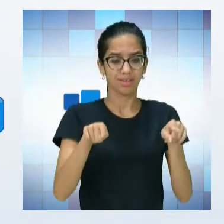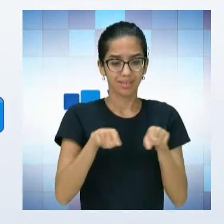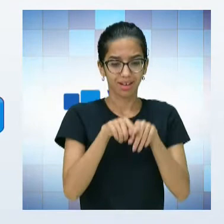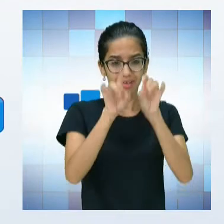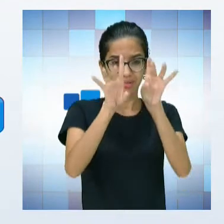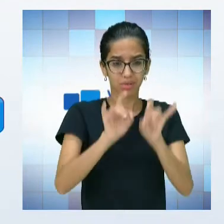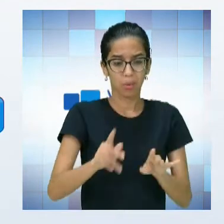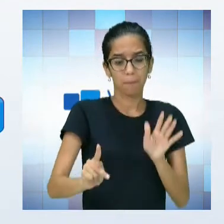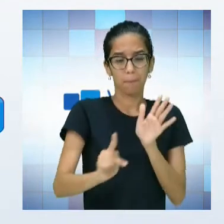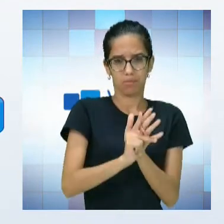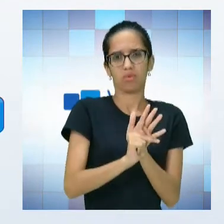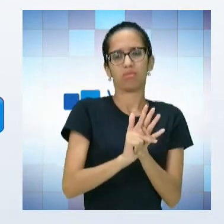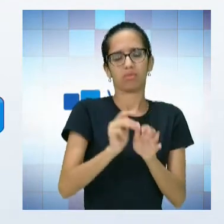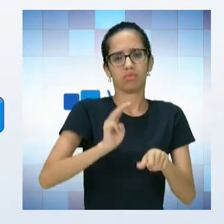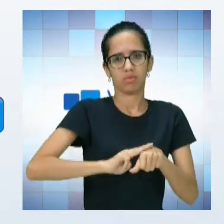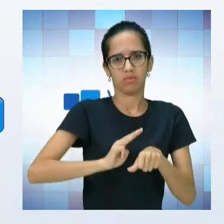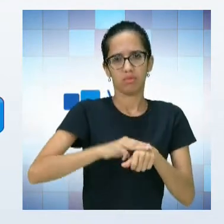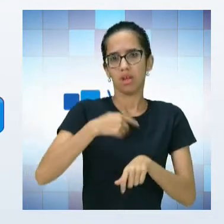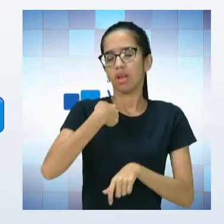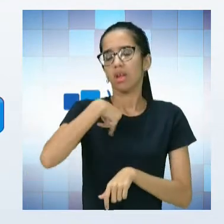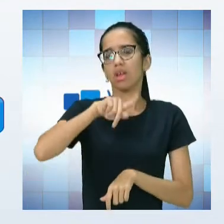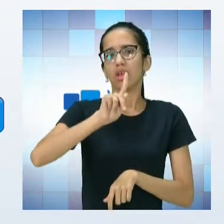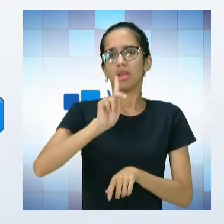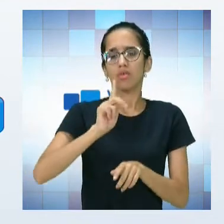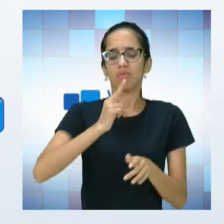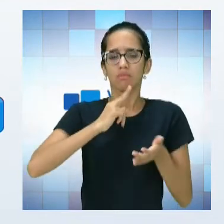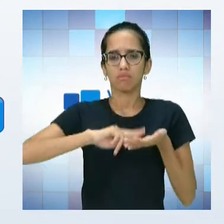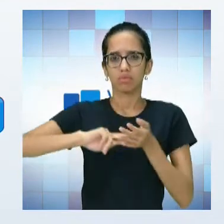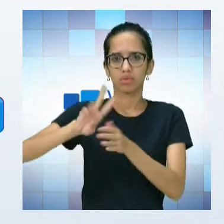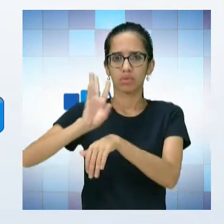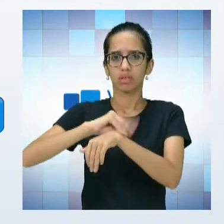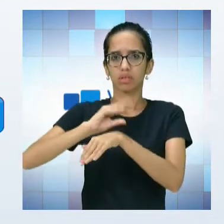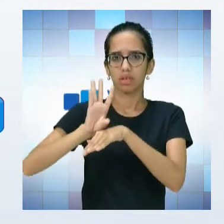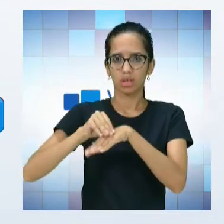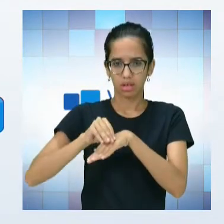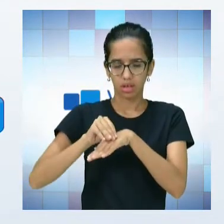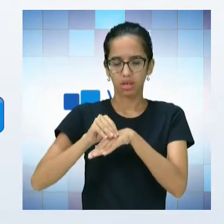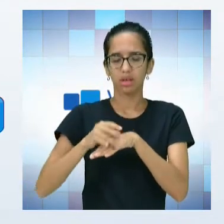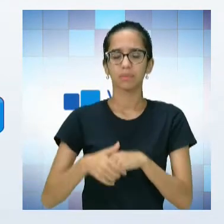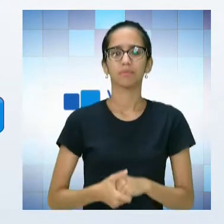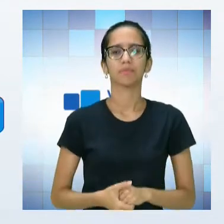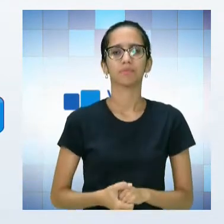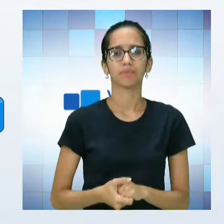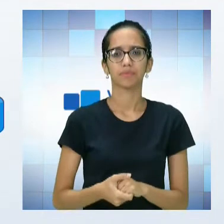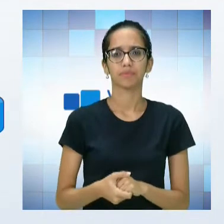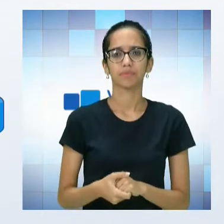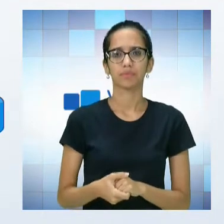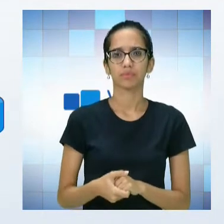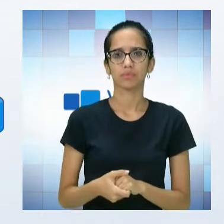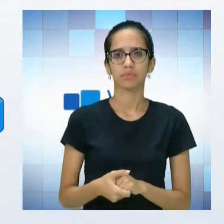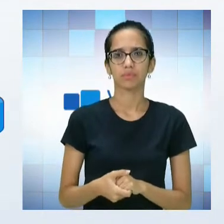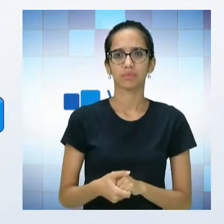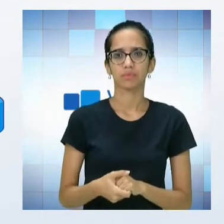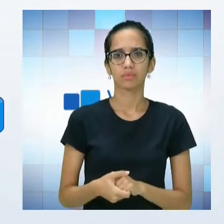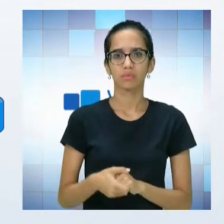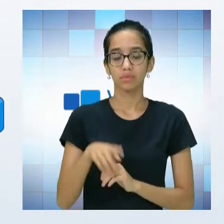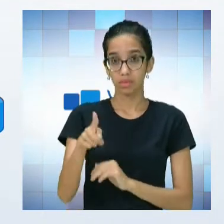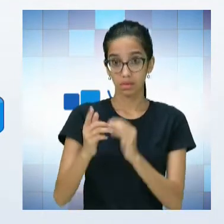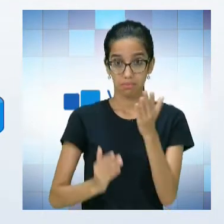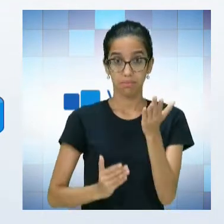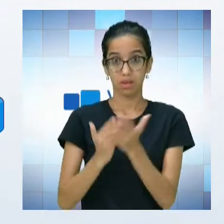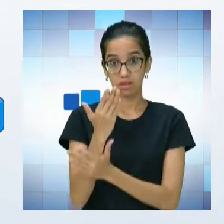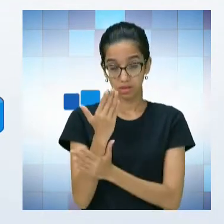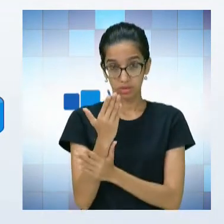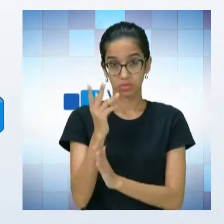com isso, eu fiz esse projeto, encamiei para a Secretaria Estadual de Educação, e a Secretaria aprovou o